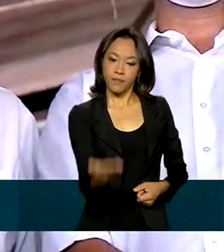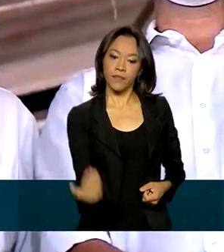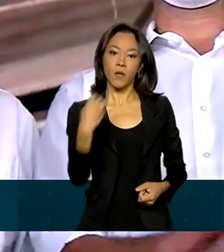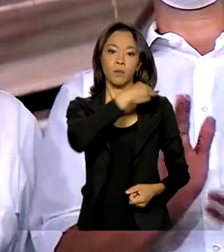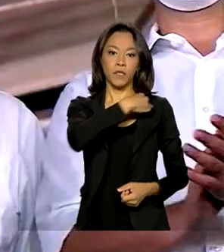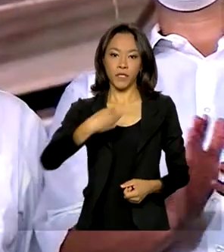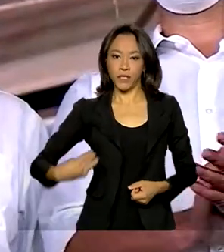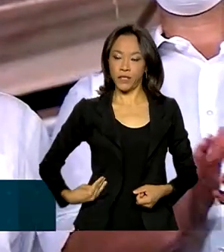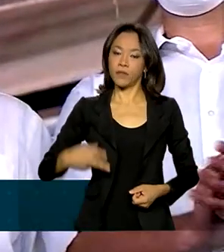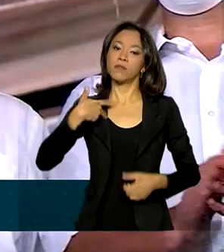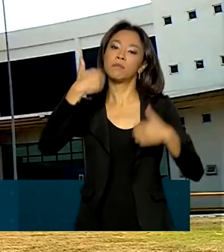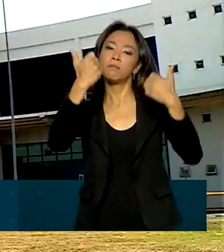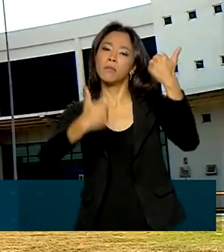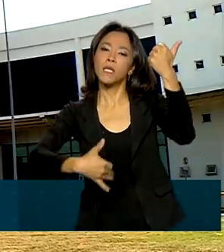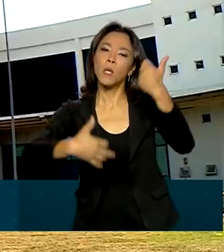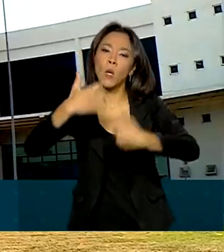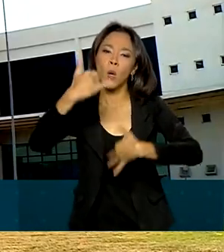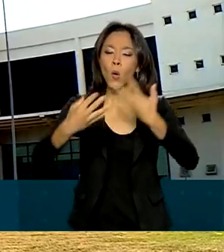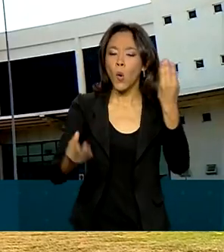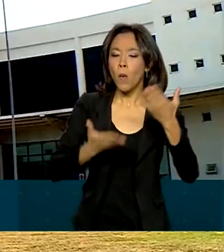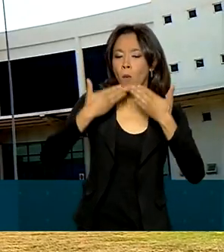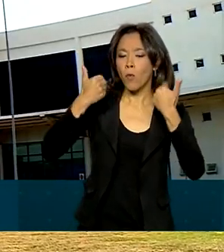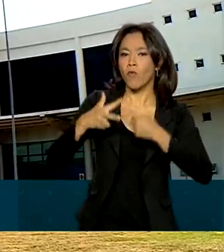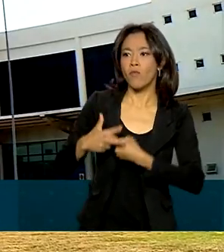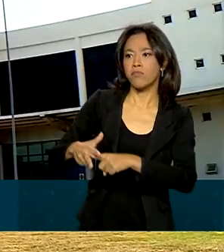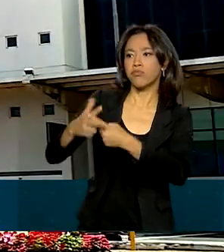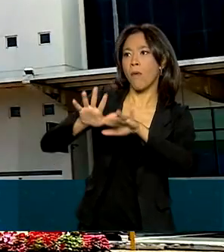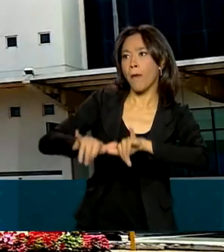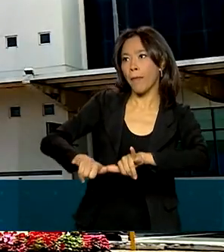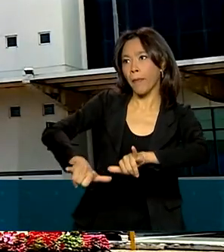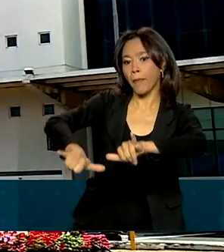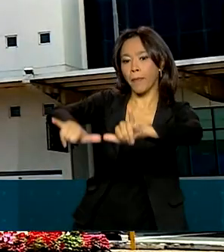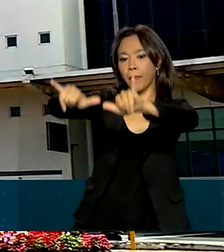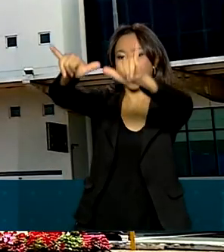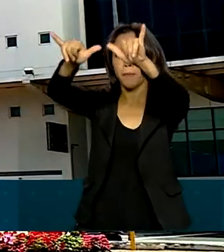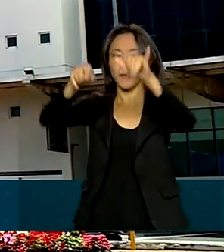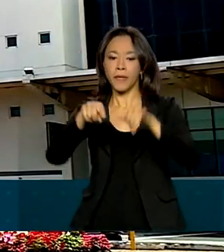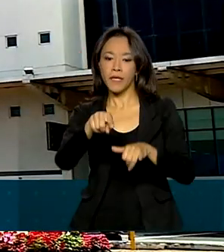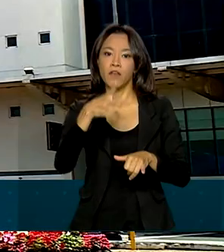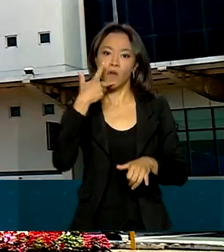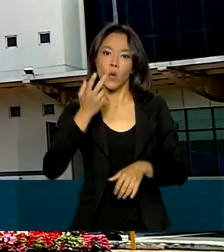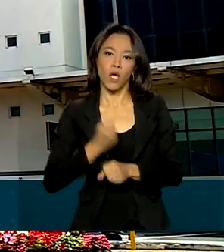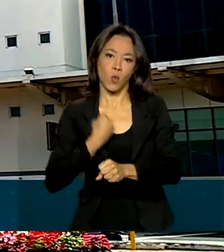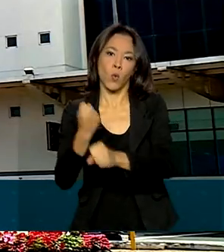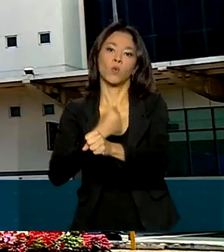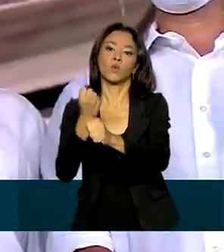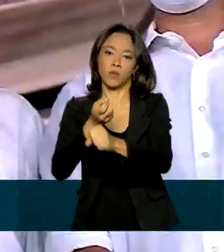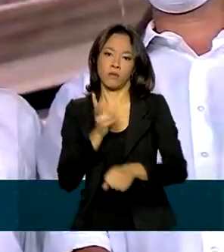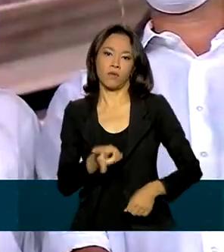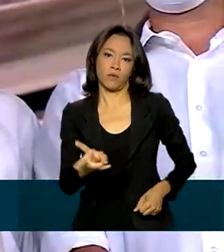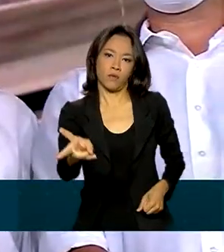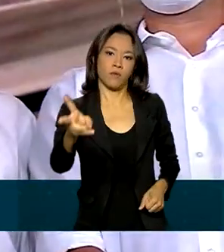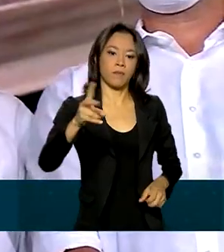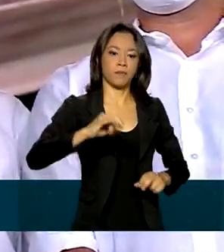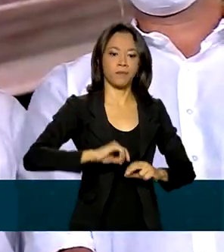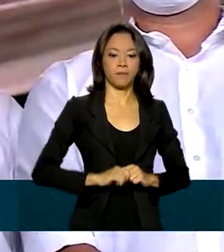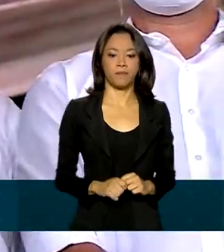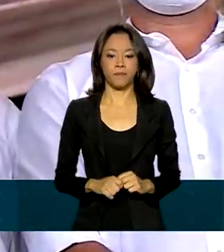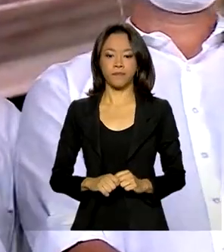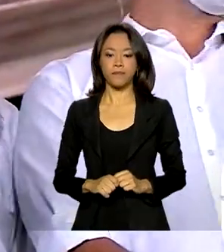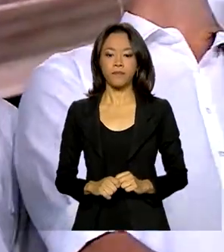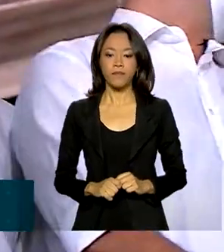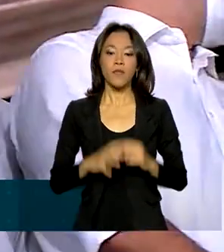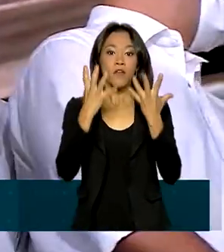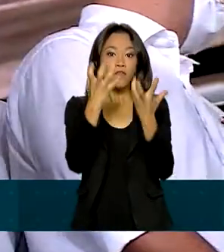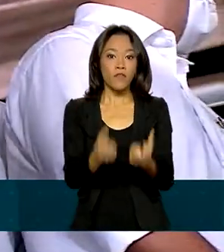importância das melhorias feitas no aeroporto Silvio Nami Júnior e disse que as obras vão continuar. Nós vamos investir